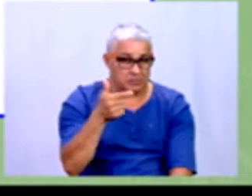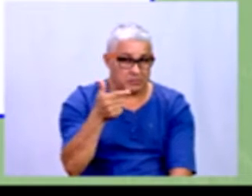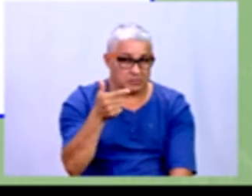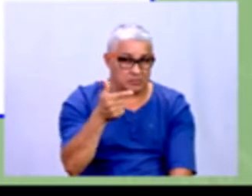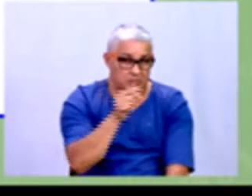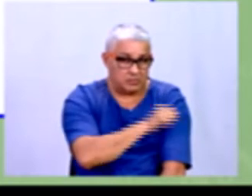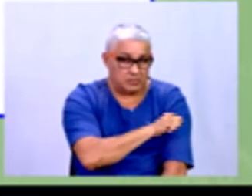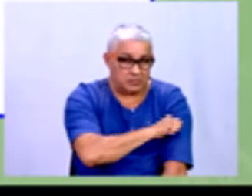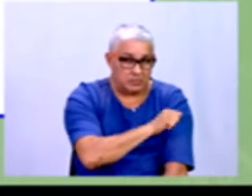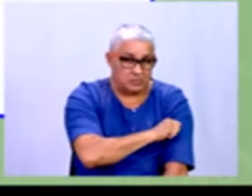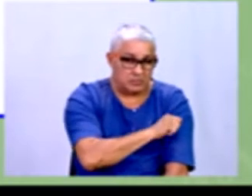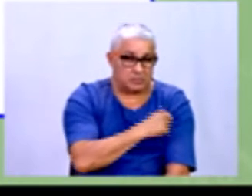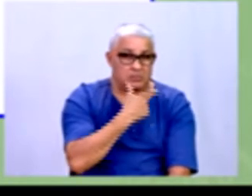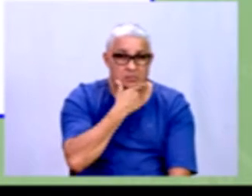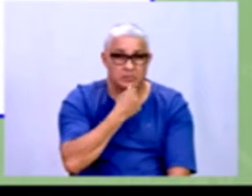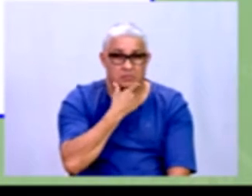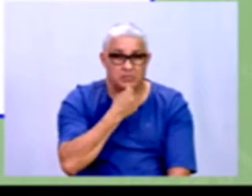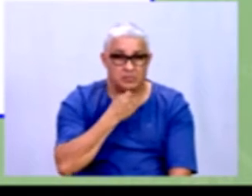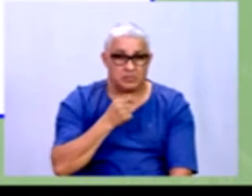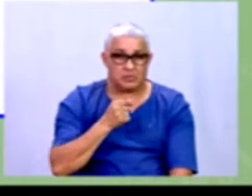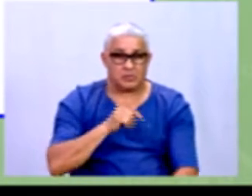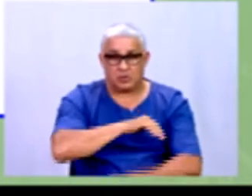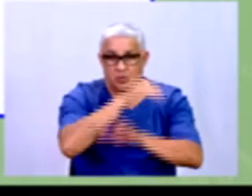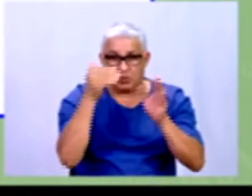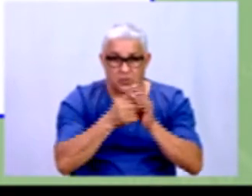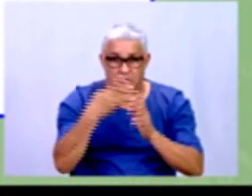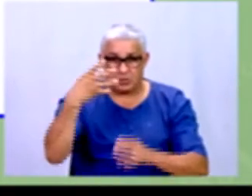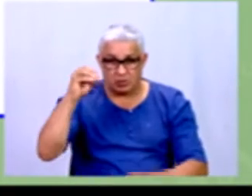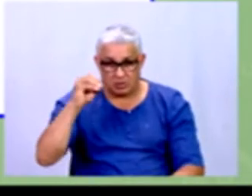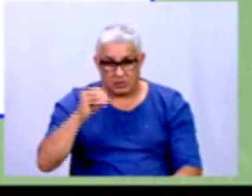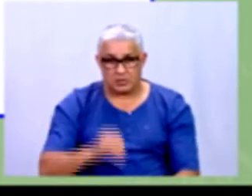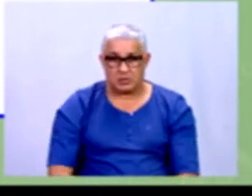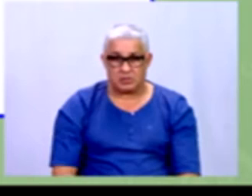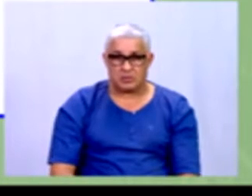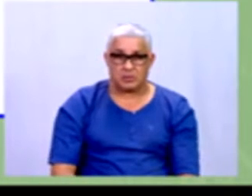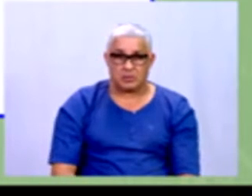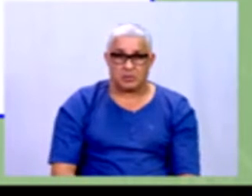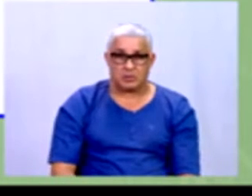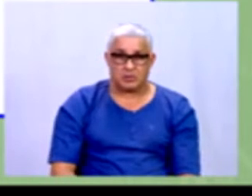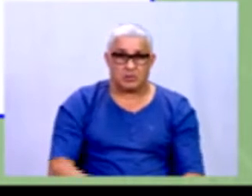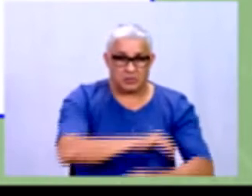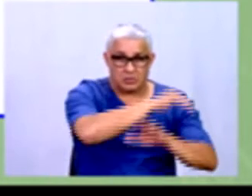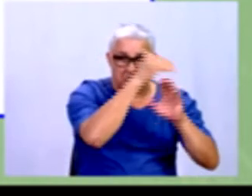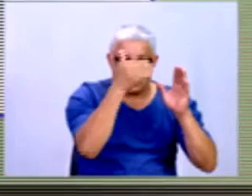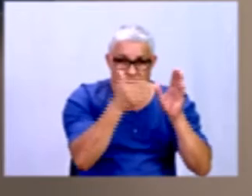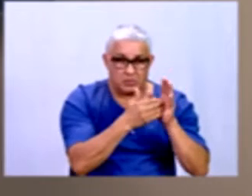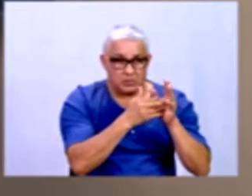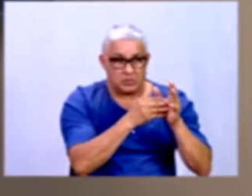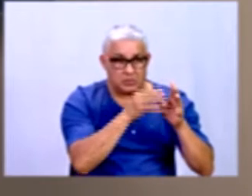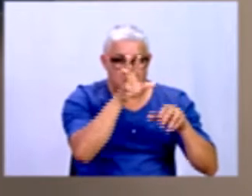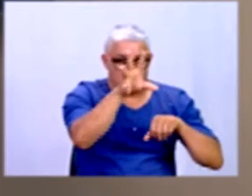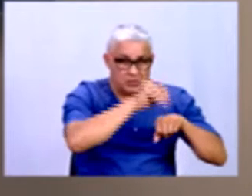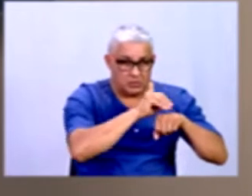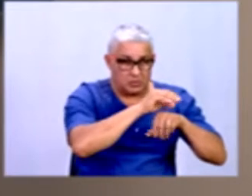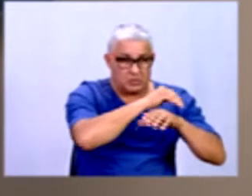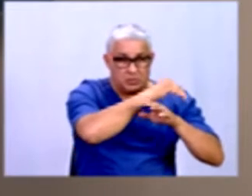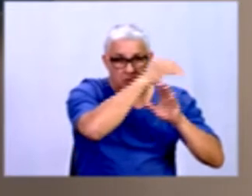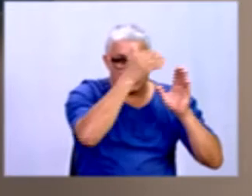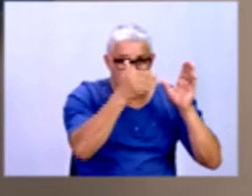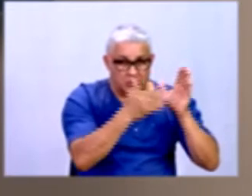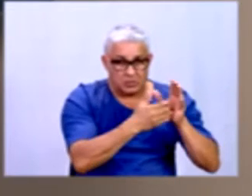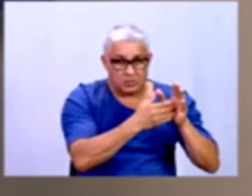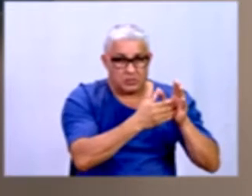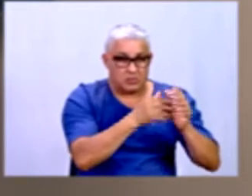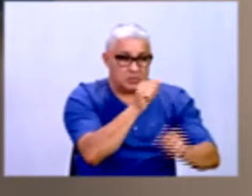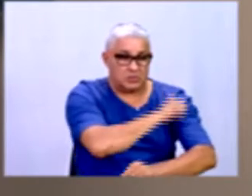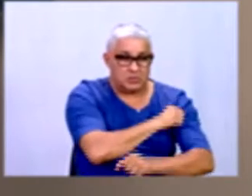alunos do gênero masculino e o total de alunos são 40 a gente vai pegar o total a quantidade desses alunos e